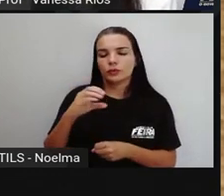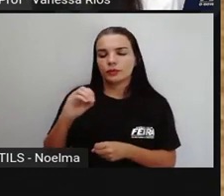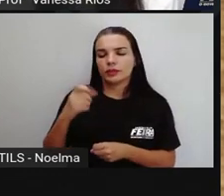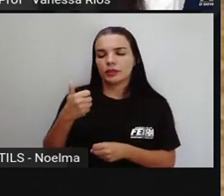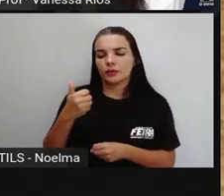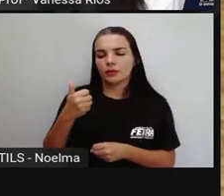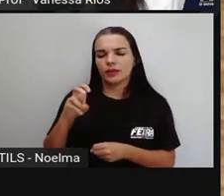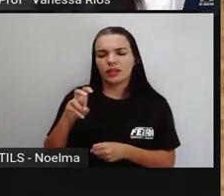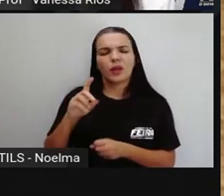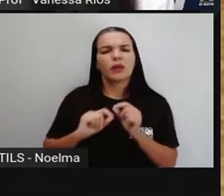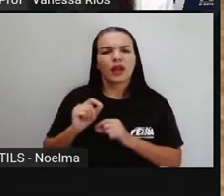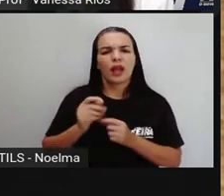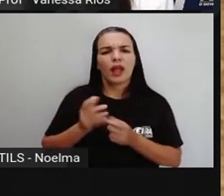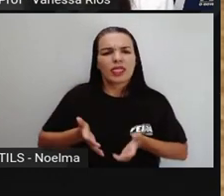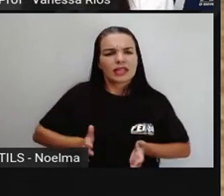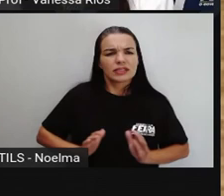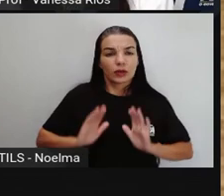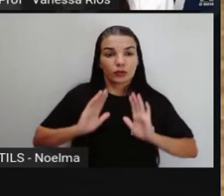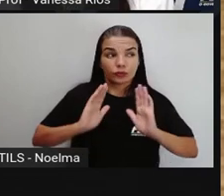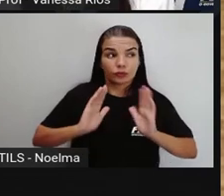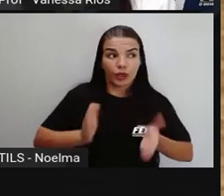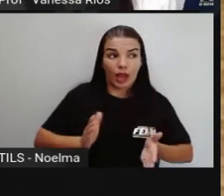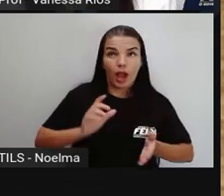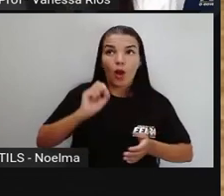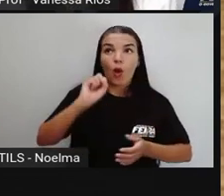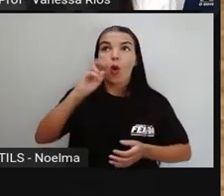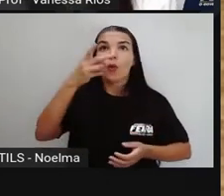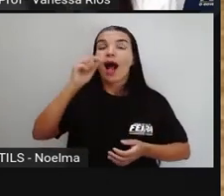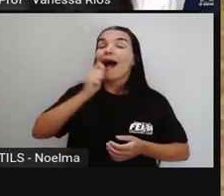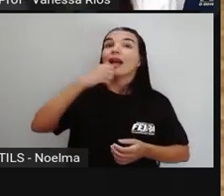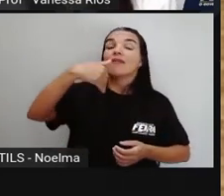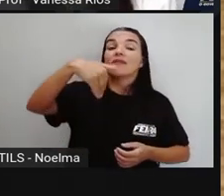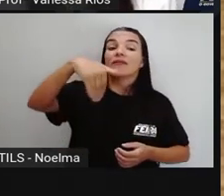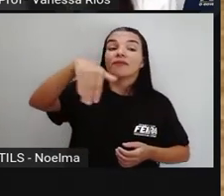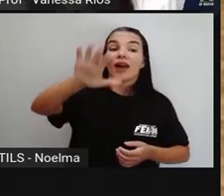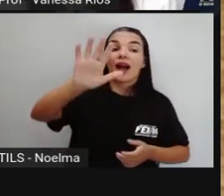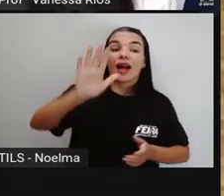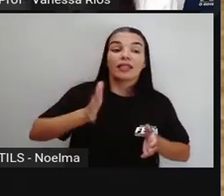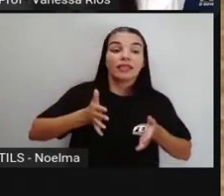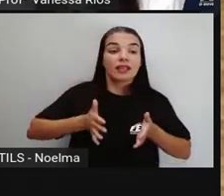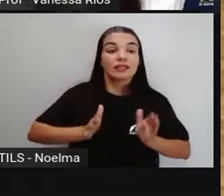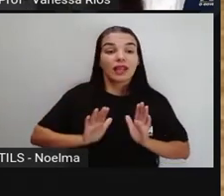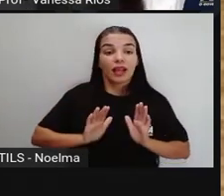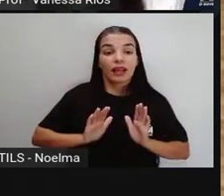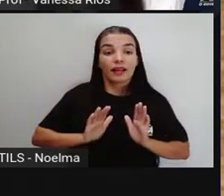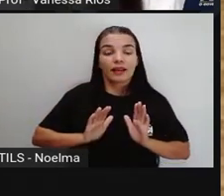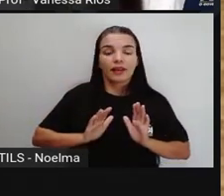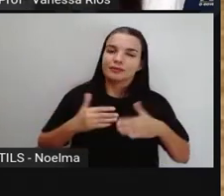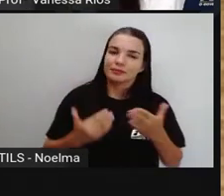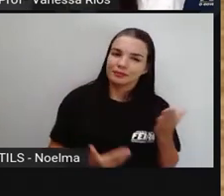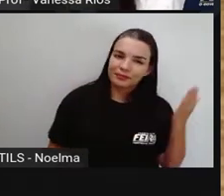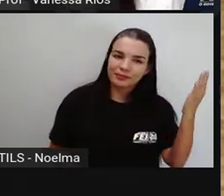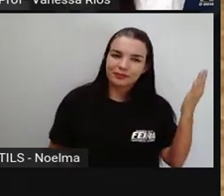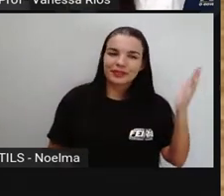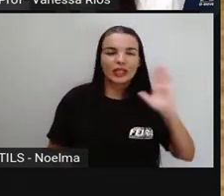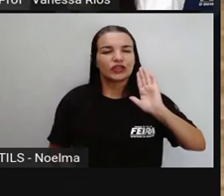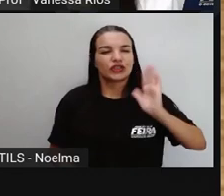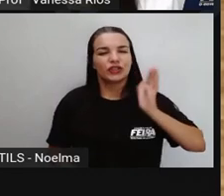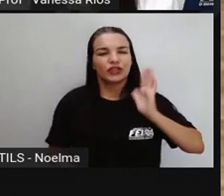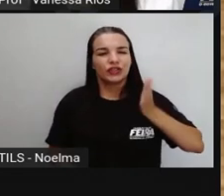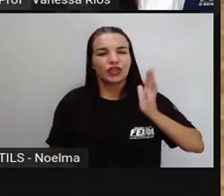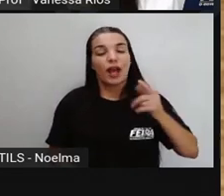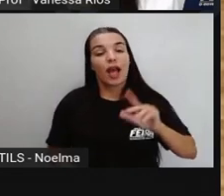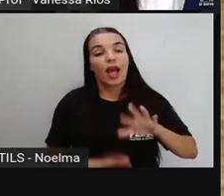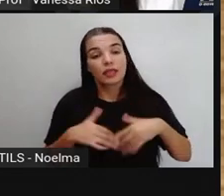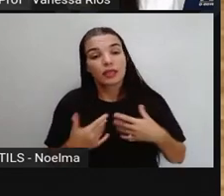nasceram ou nasceram. A gente percebe terminações diferentes e a gente já viu que essas terminações estão